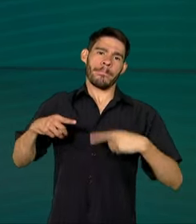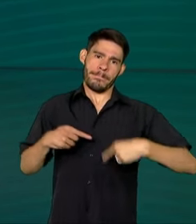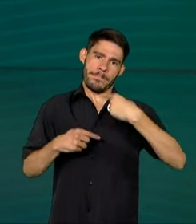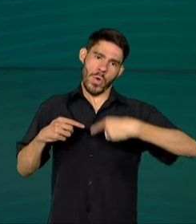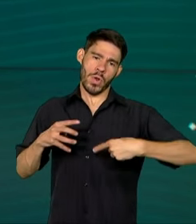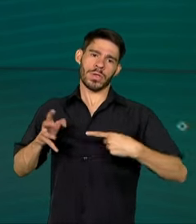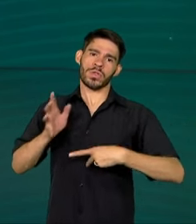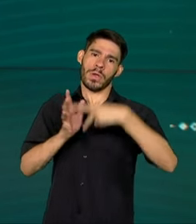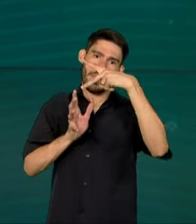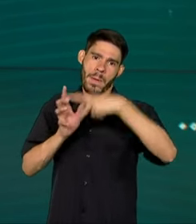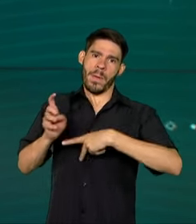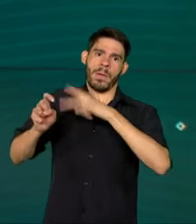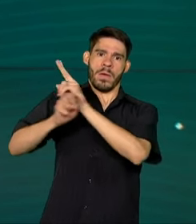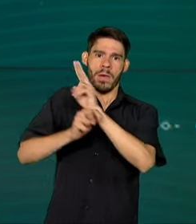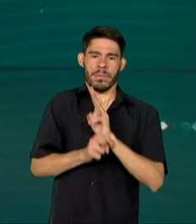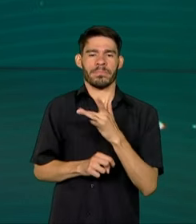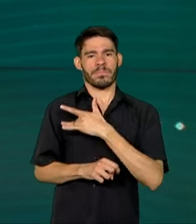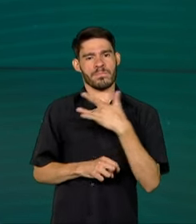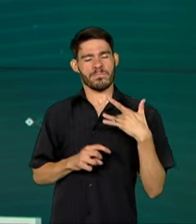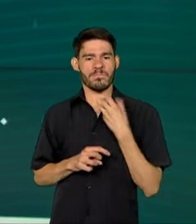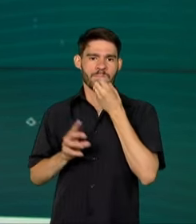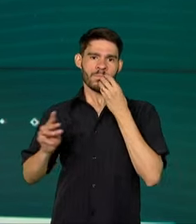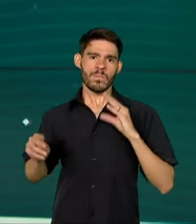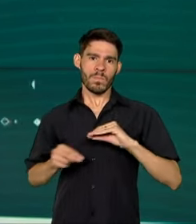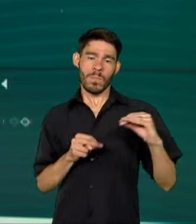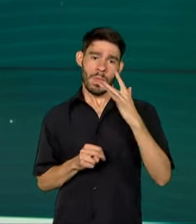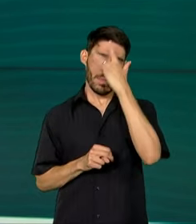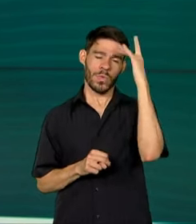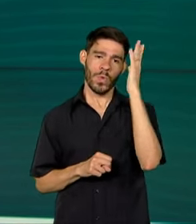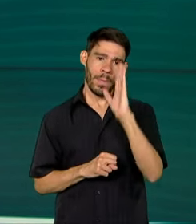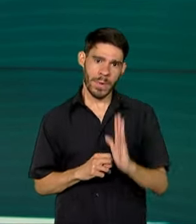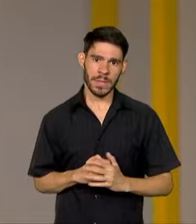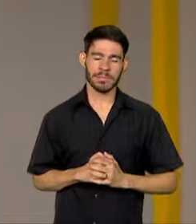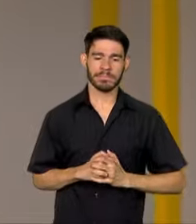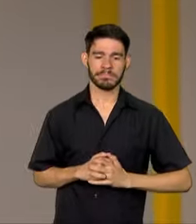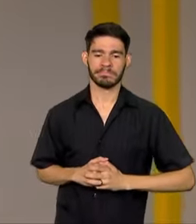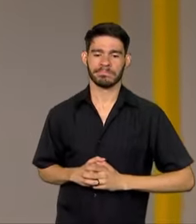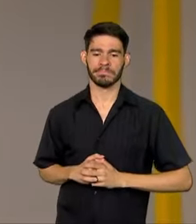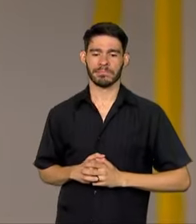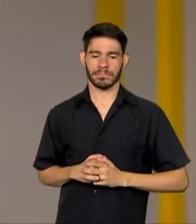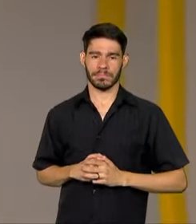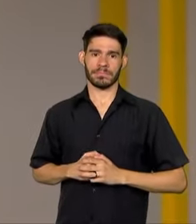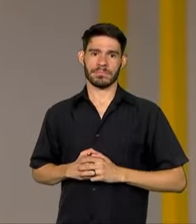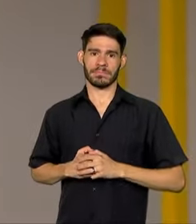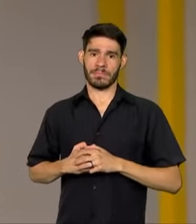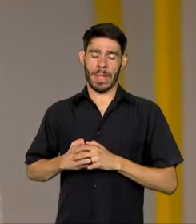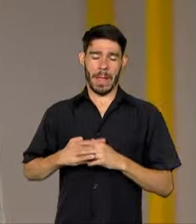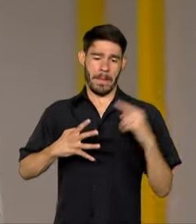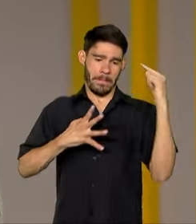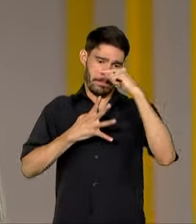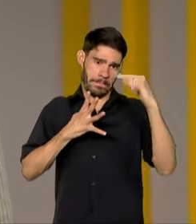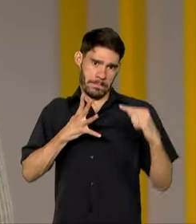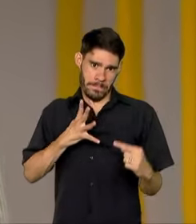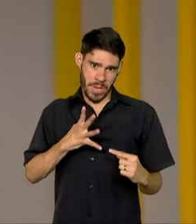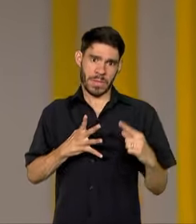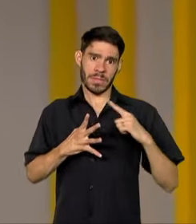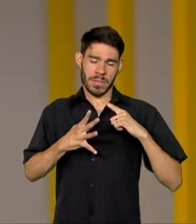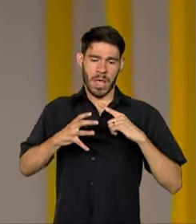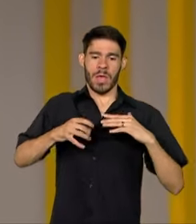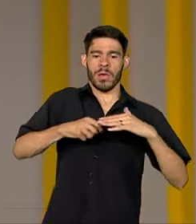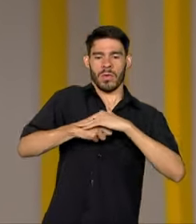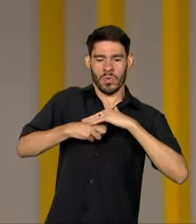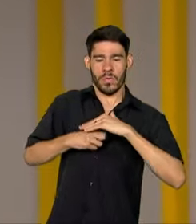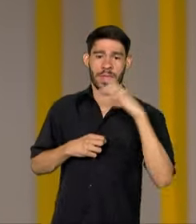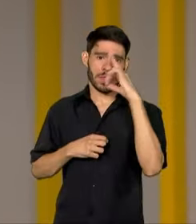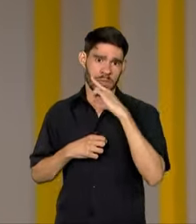e programas para proteger a saúde e o bem-estar dos brasileiros. Em torno dessas ações que gira a conversa